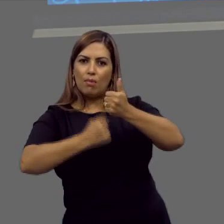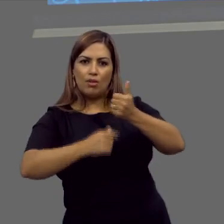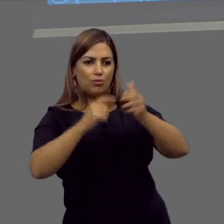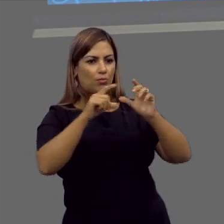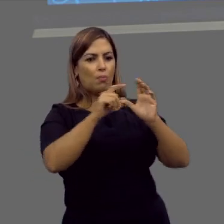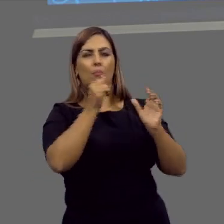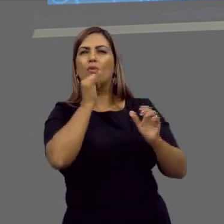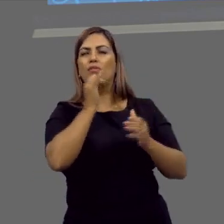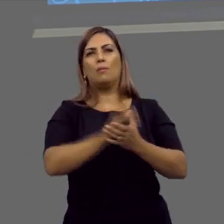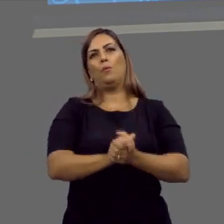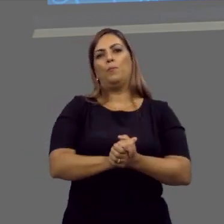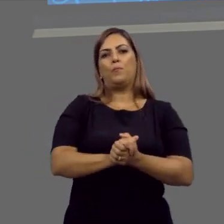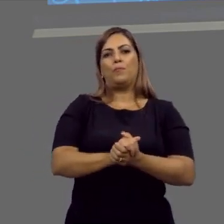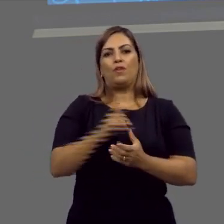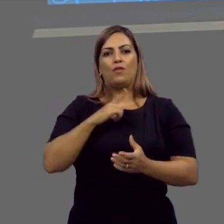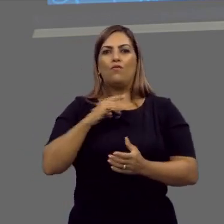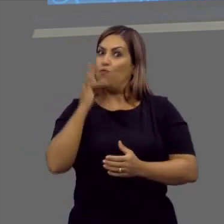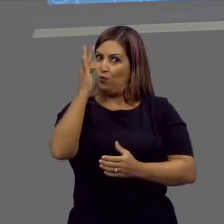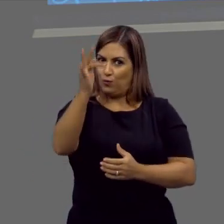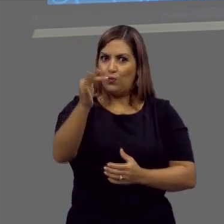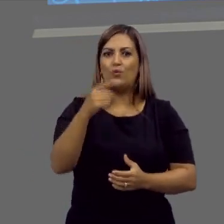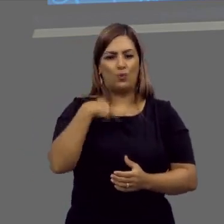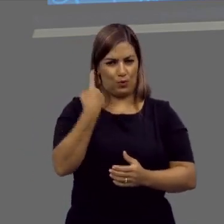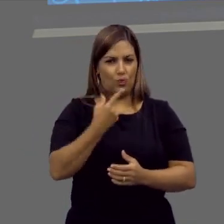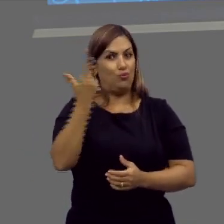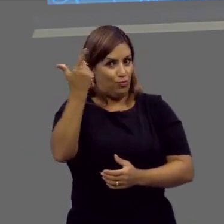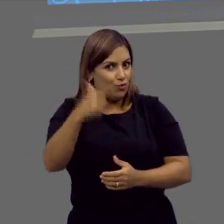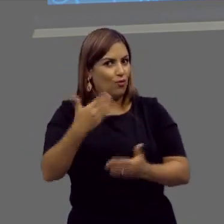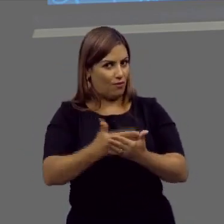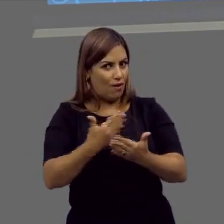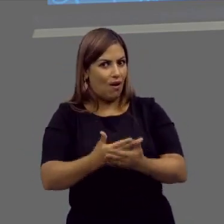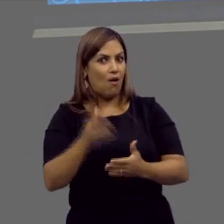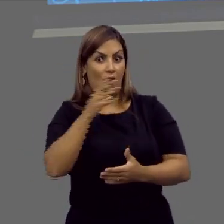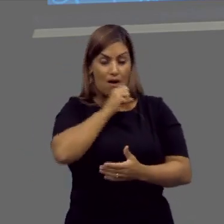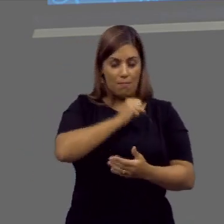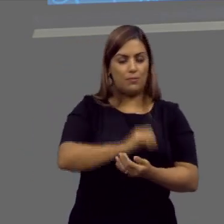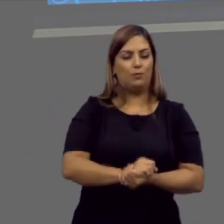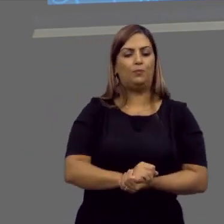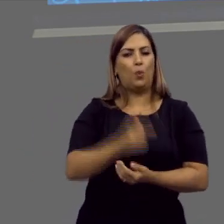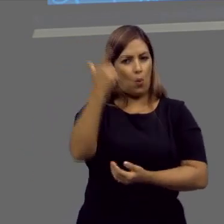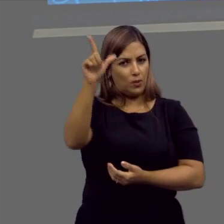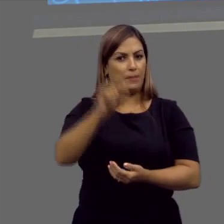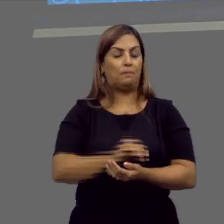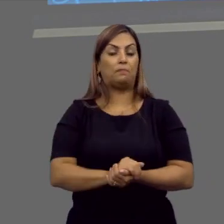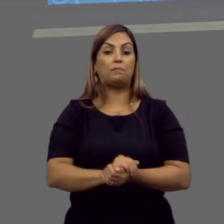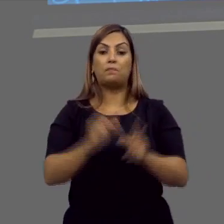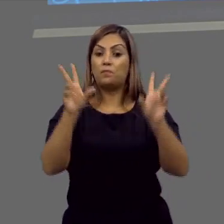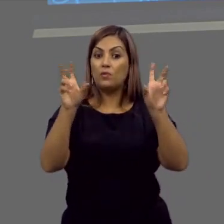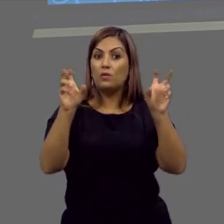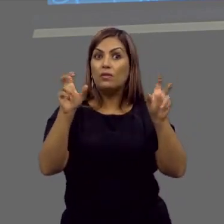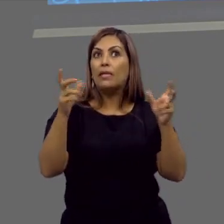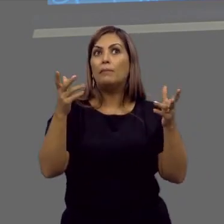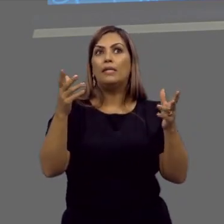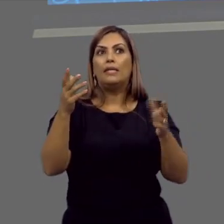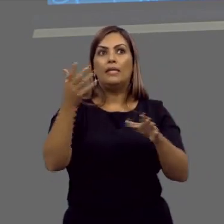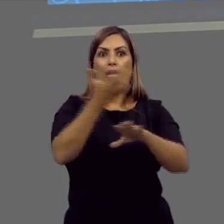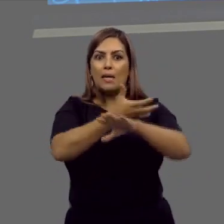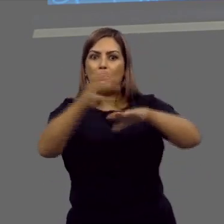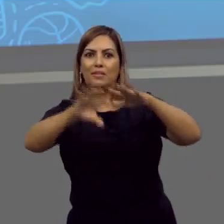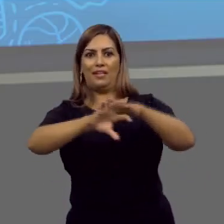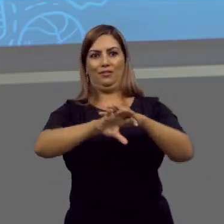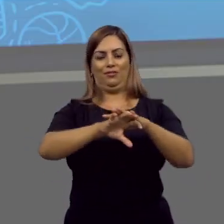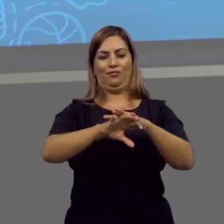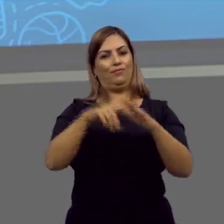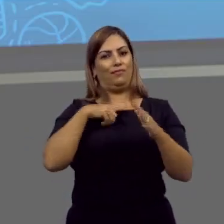argumentos. Vamos supor, inclusive, futuramente, nós trabalharemos esse tema aqui, rapidamente, que o tema envolva algo do meio